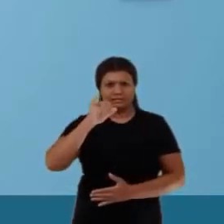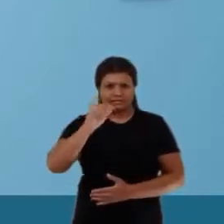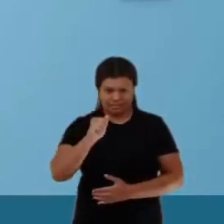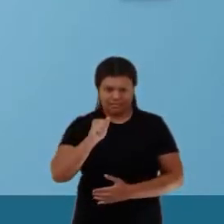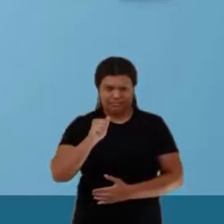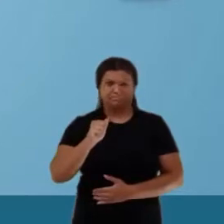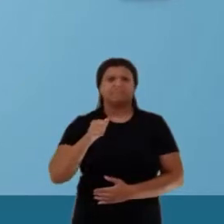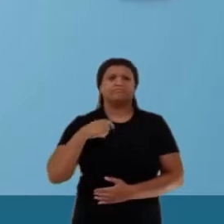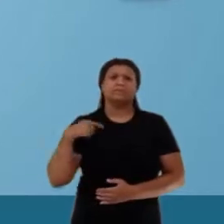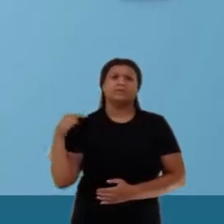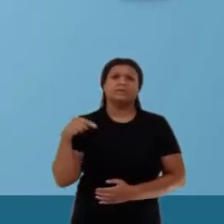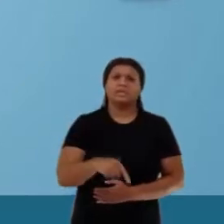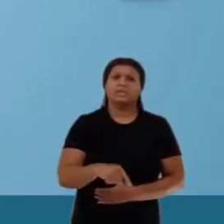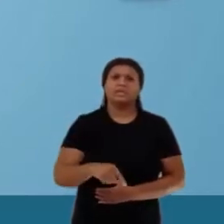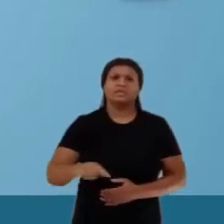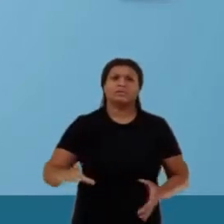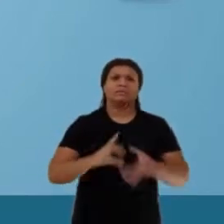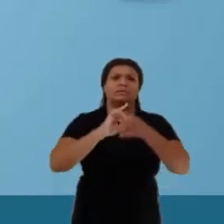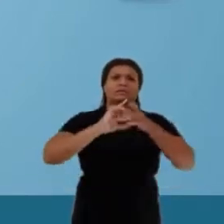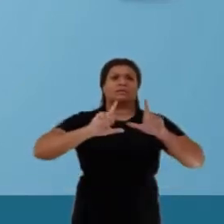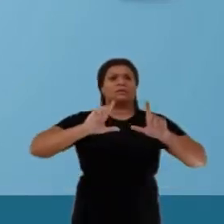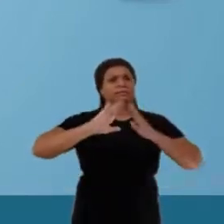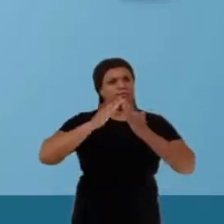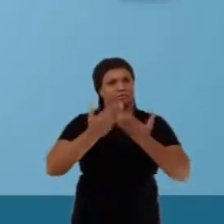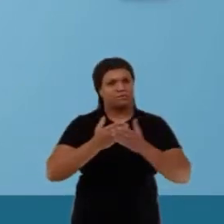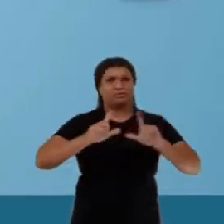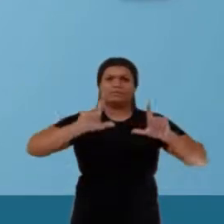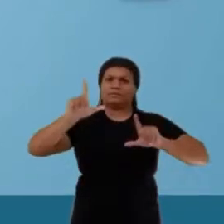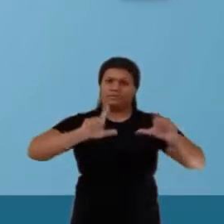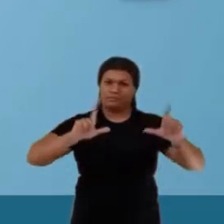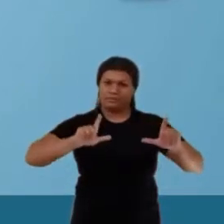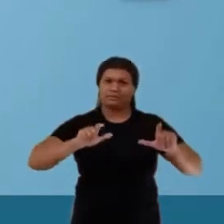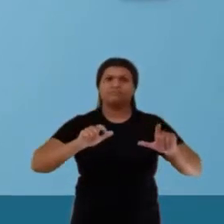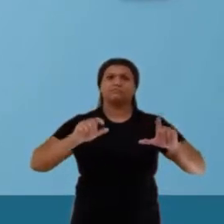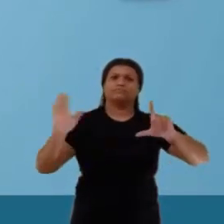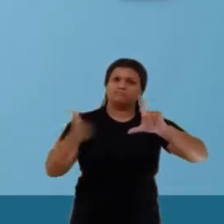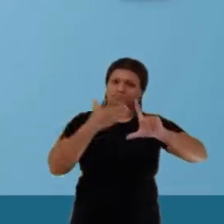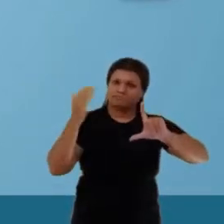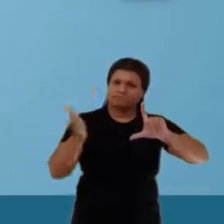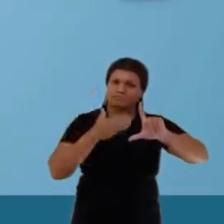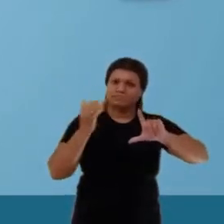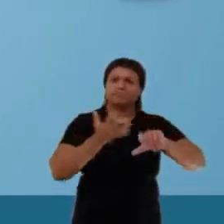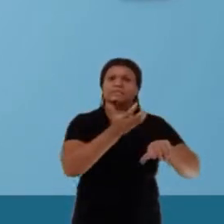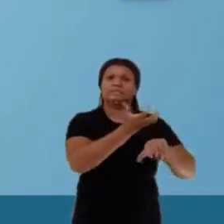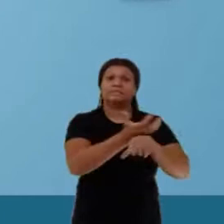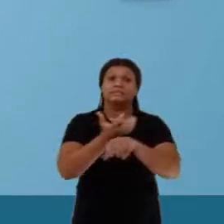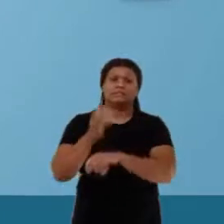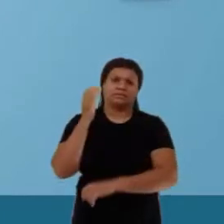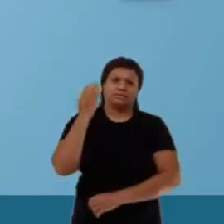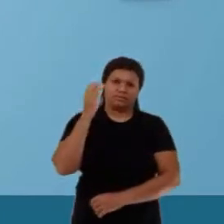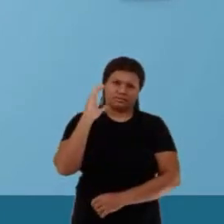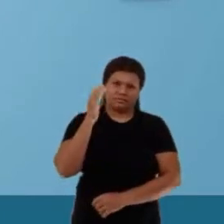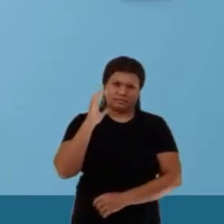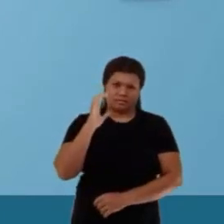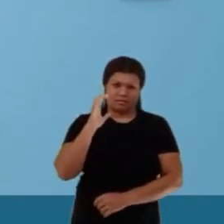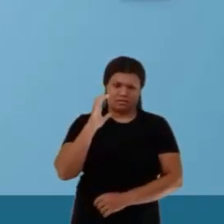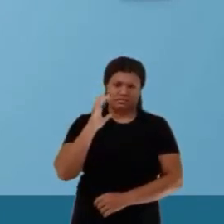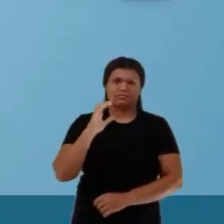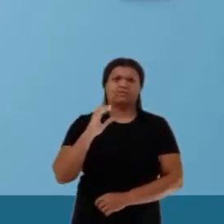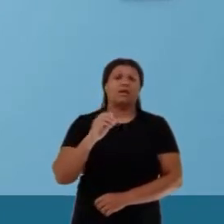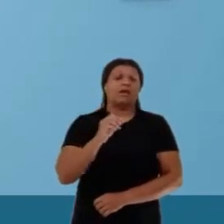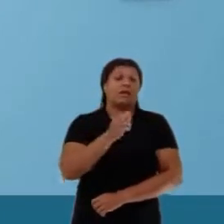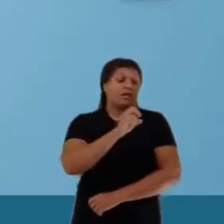estarei aqui no programa Conexão Escola TV com vídeo-aulas do componente curricular Ciências da Natureza de